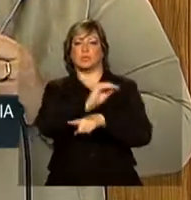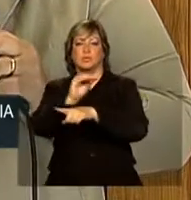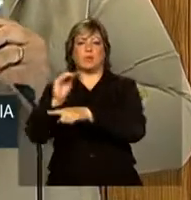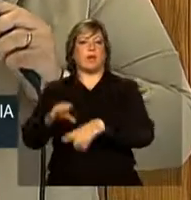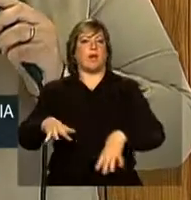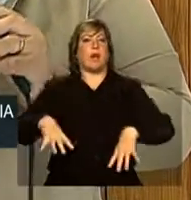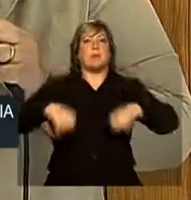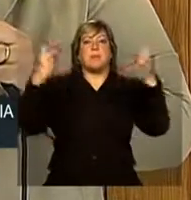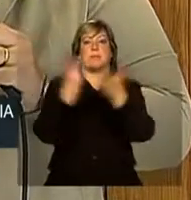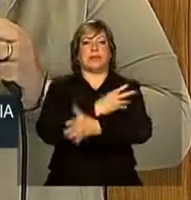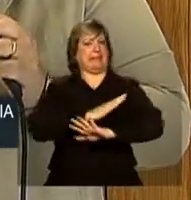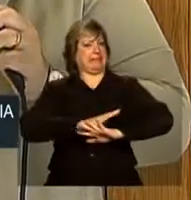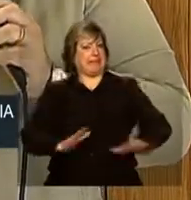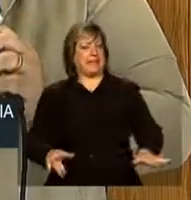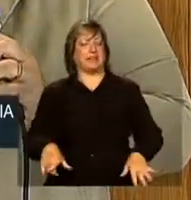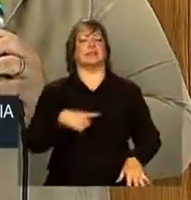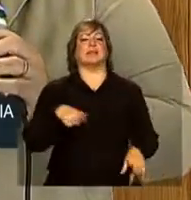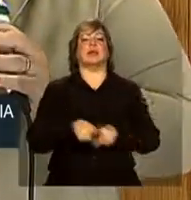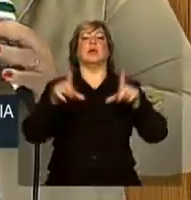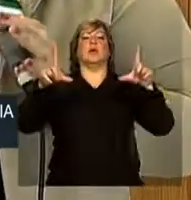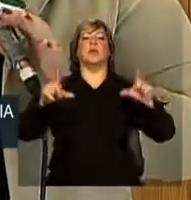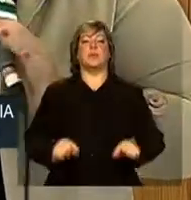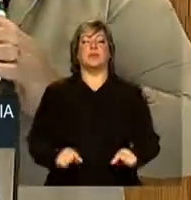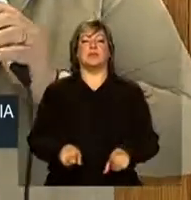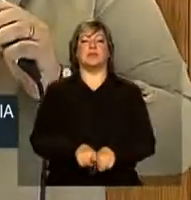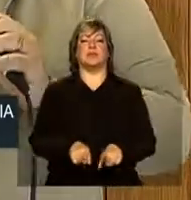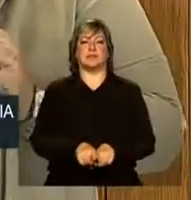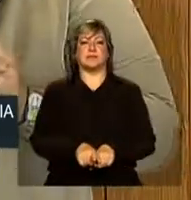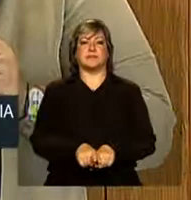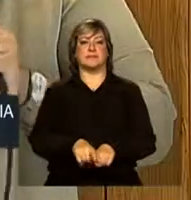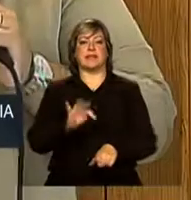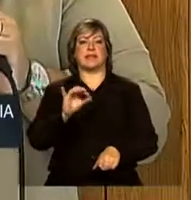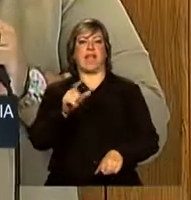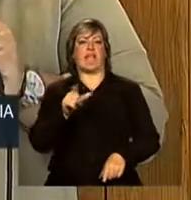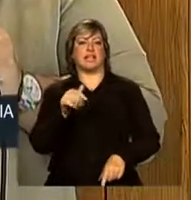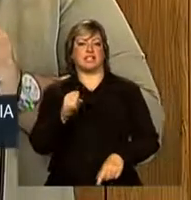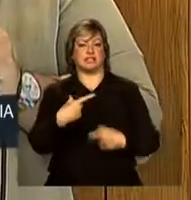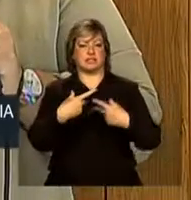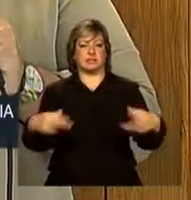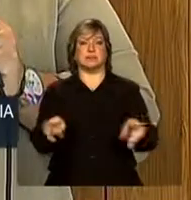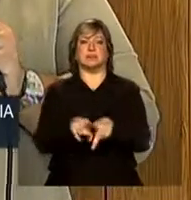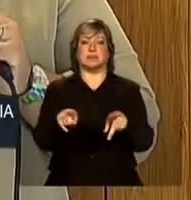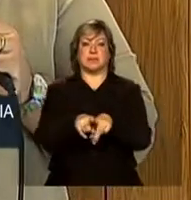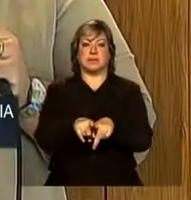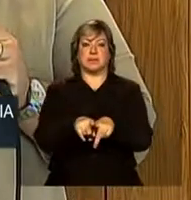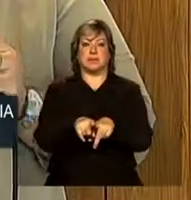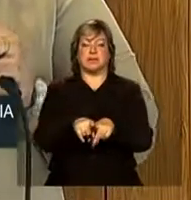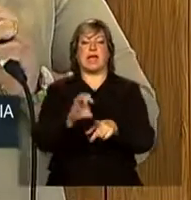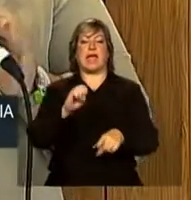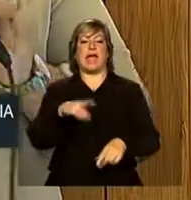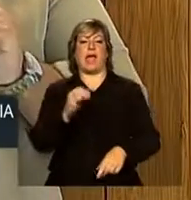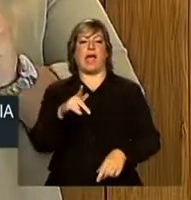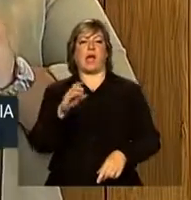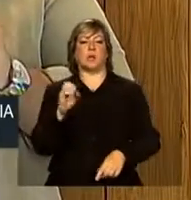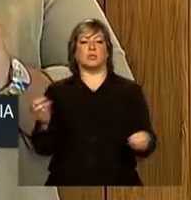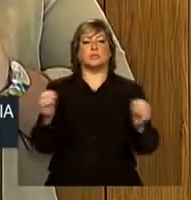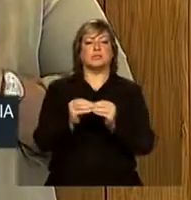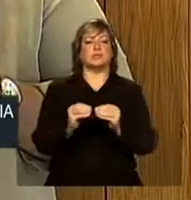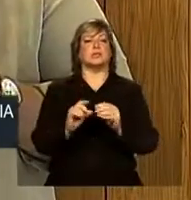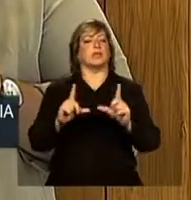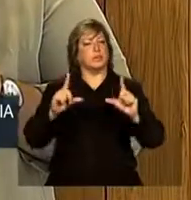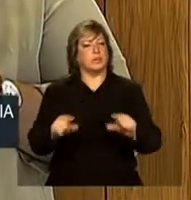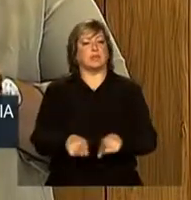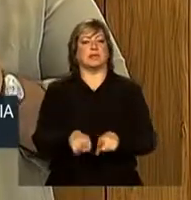país. Também nós vamos ter redução nas tarifas, além também dos encargos, e vai ter também o